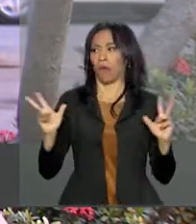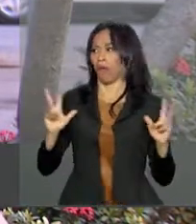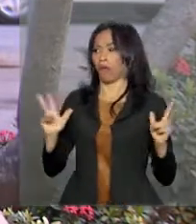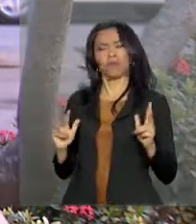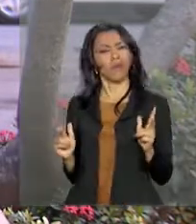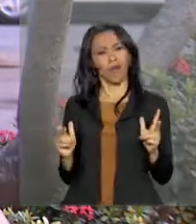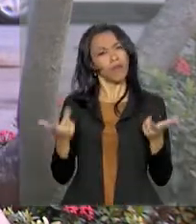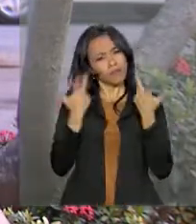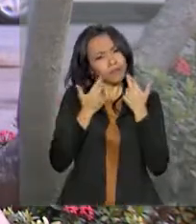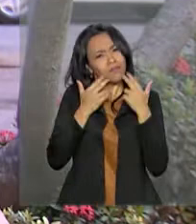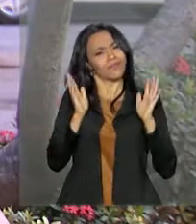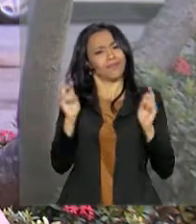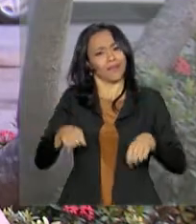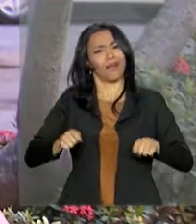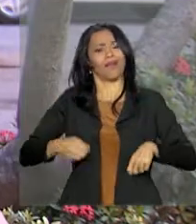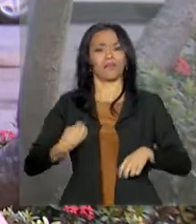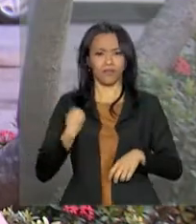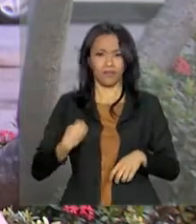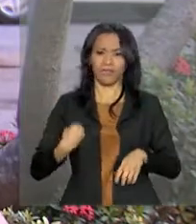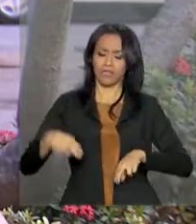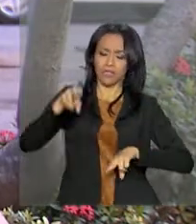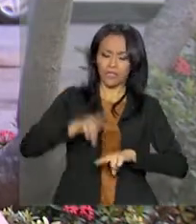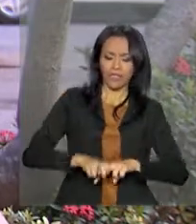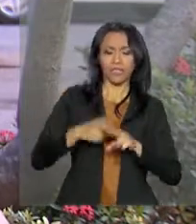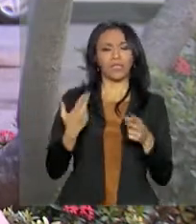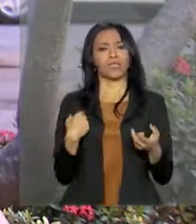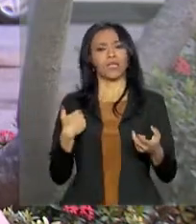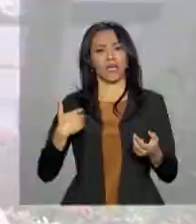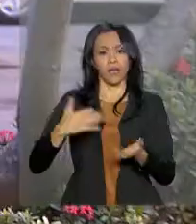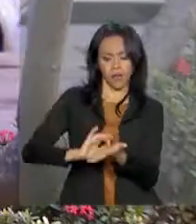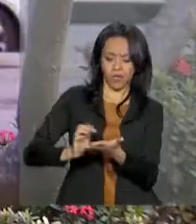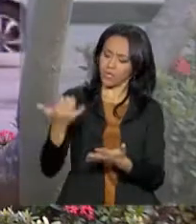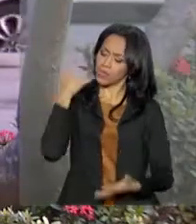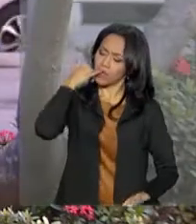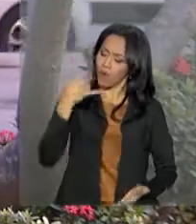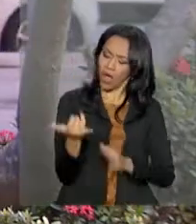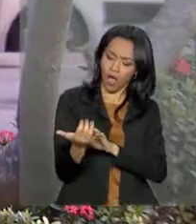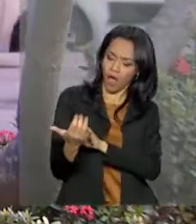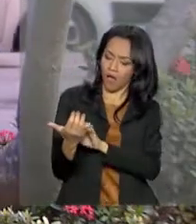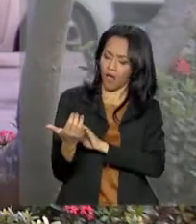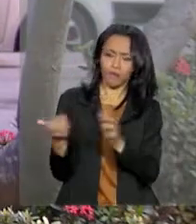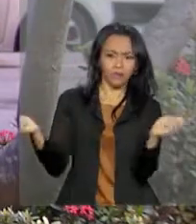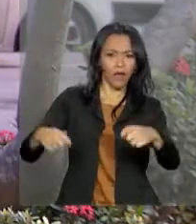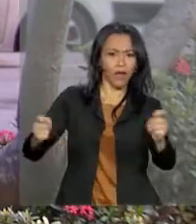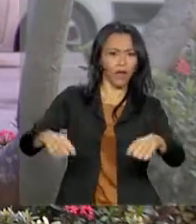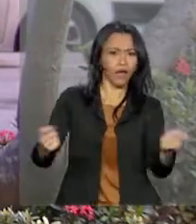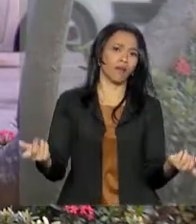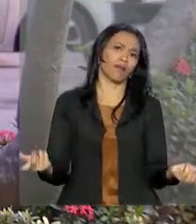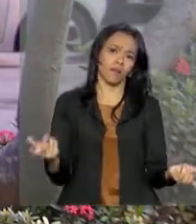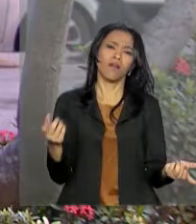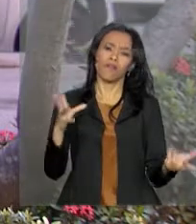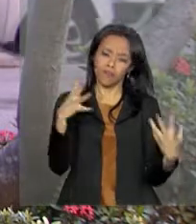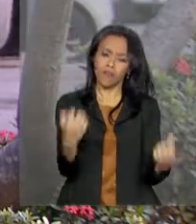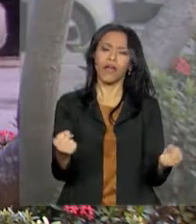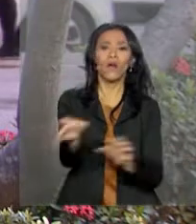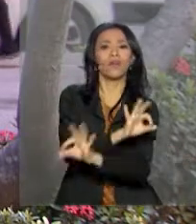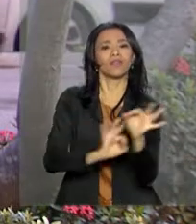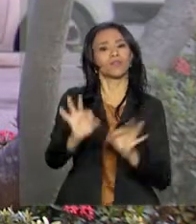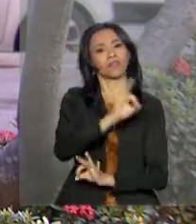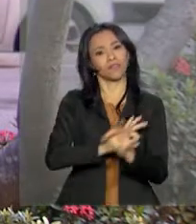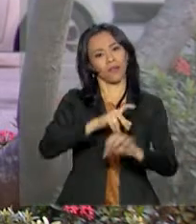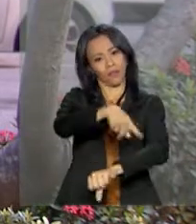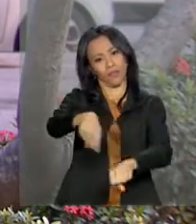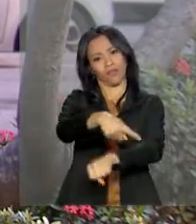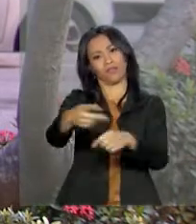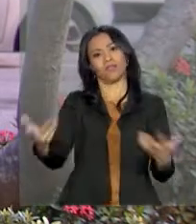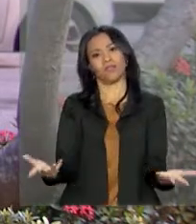pode ler, pode manusear seu celular, vai ajudar muito, vai arrumar a casa, vai entregar a